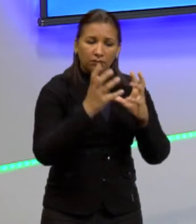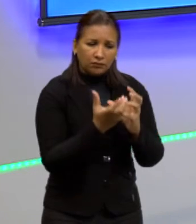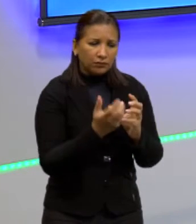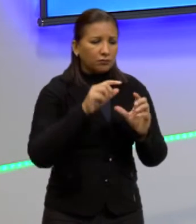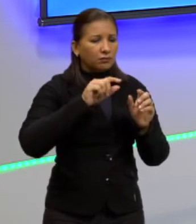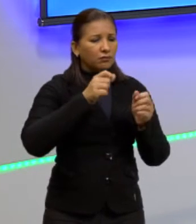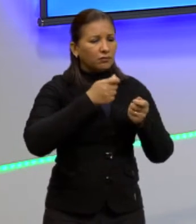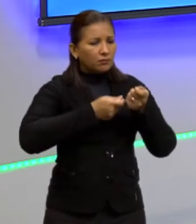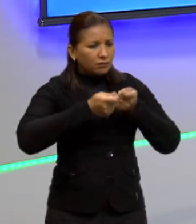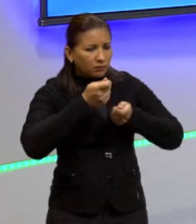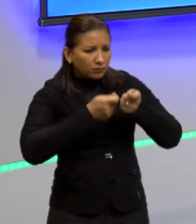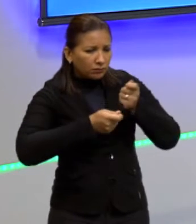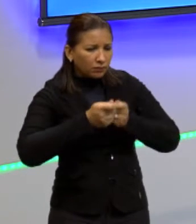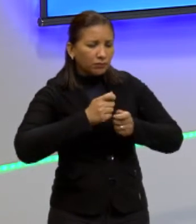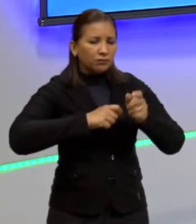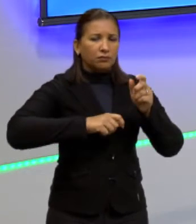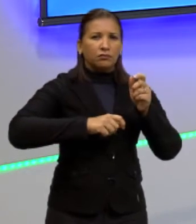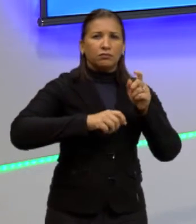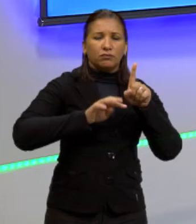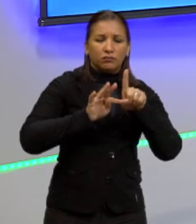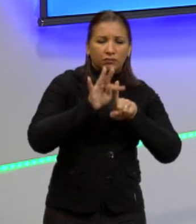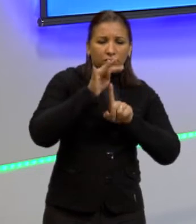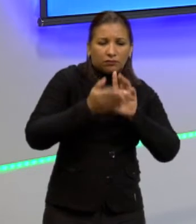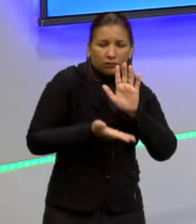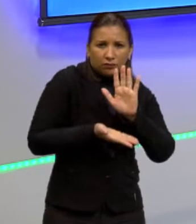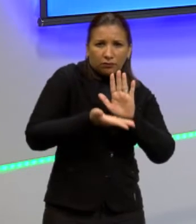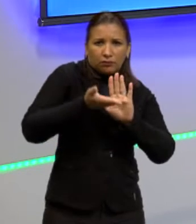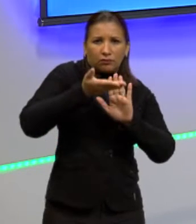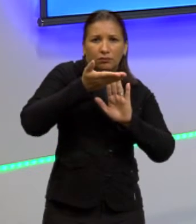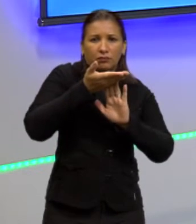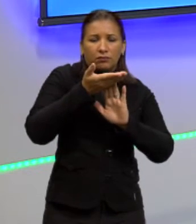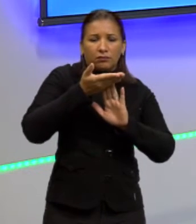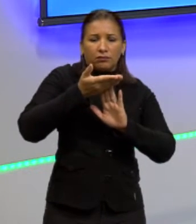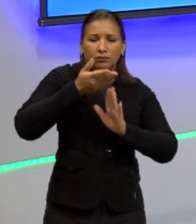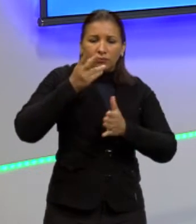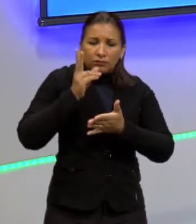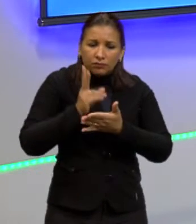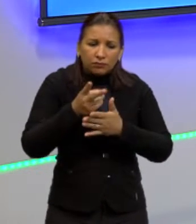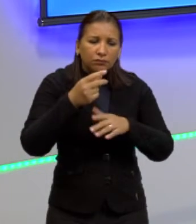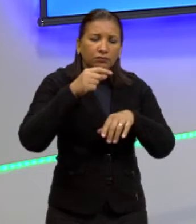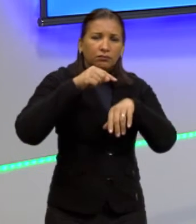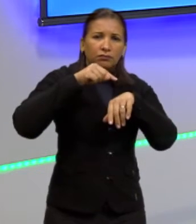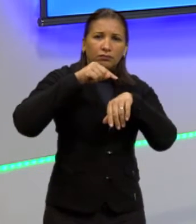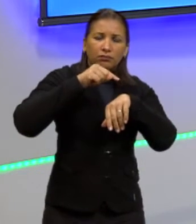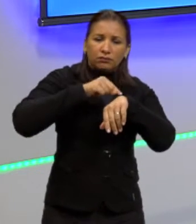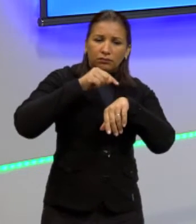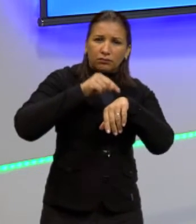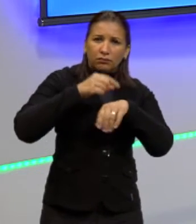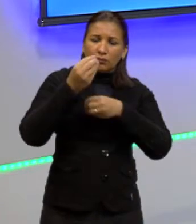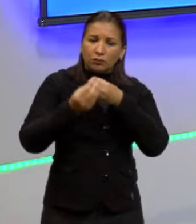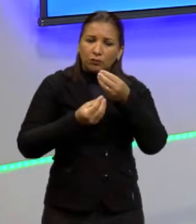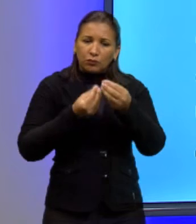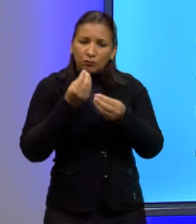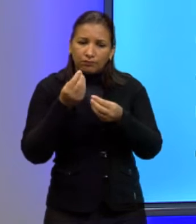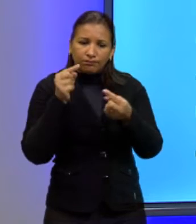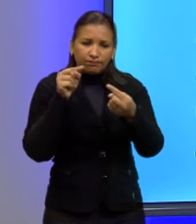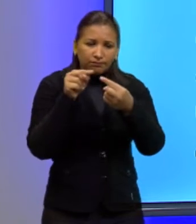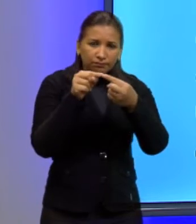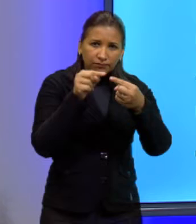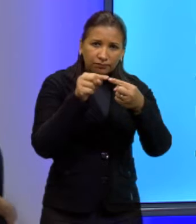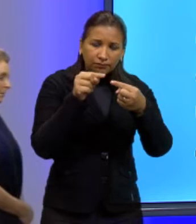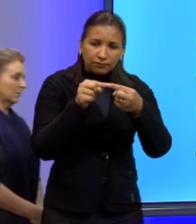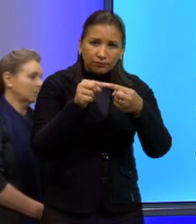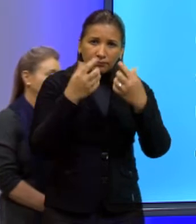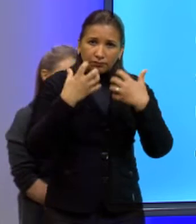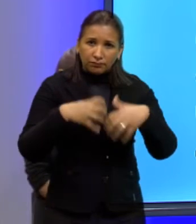é programado para elevar a temperatura ao longo do tempo de acordo com a função. Então, a função